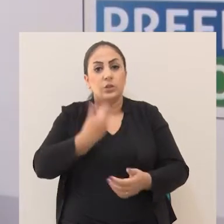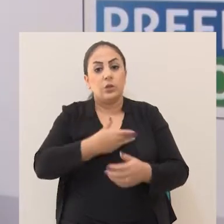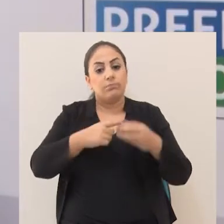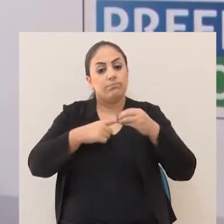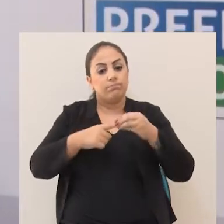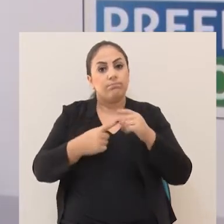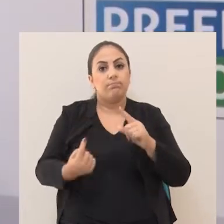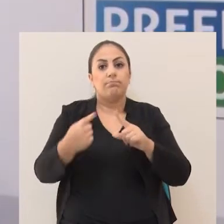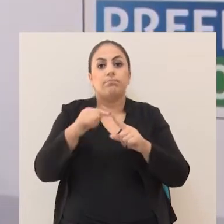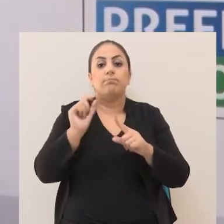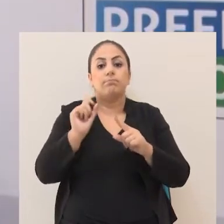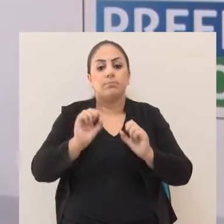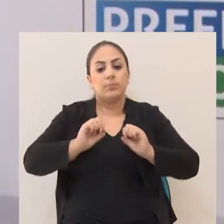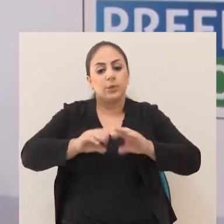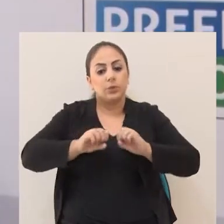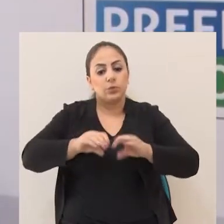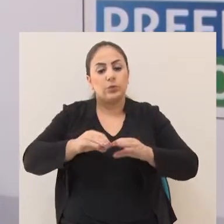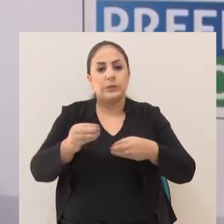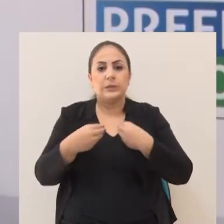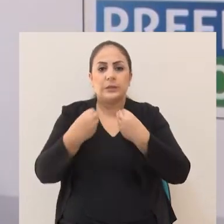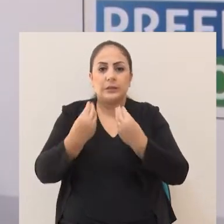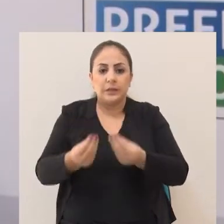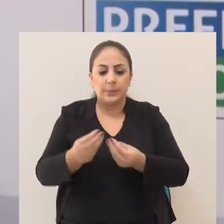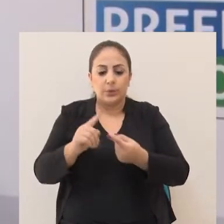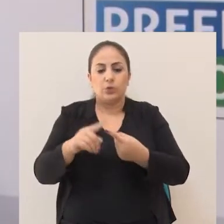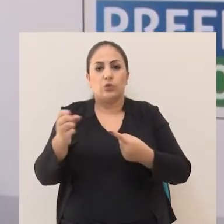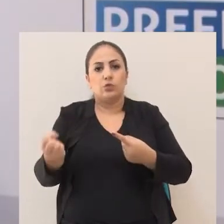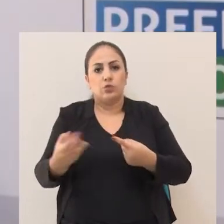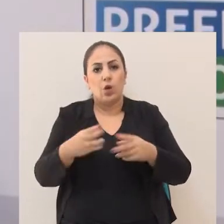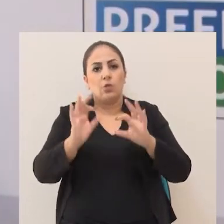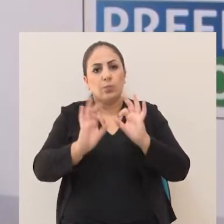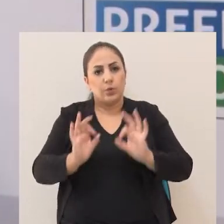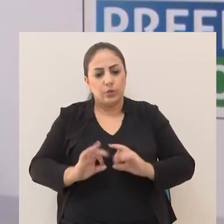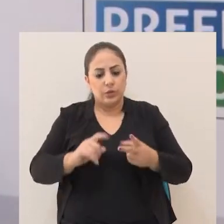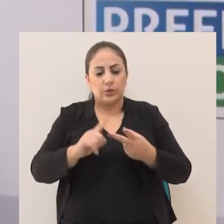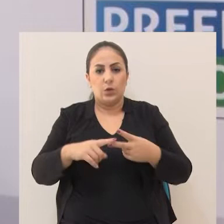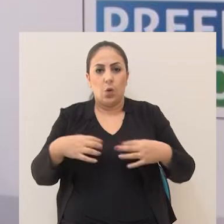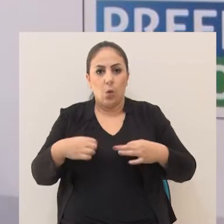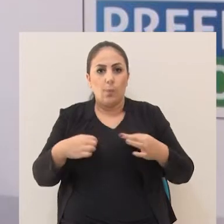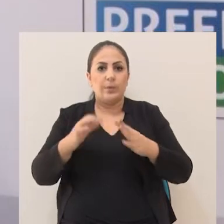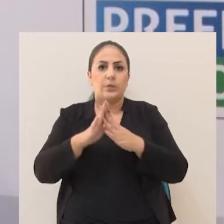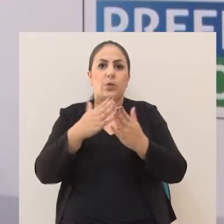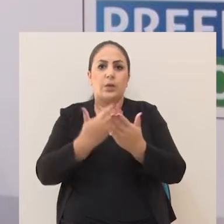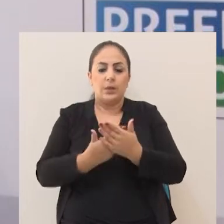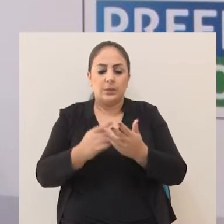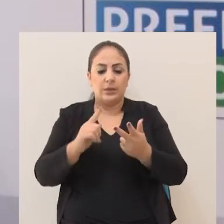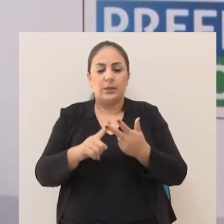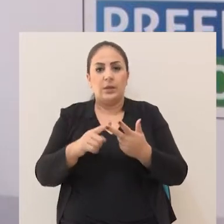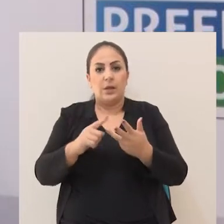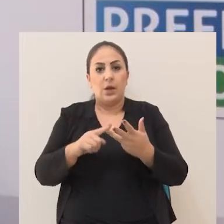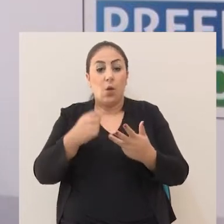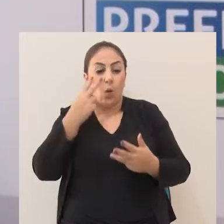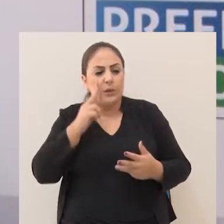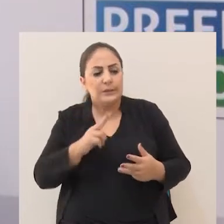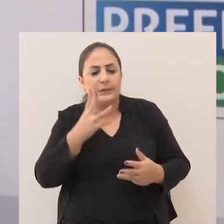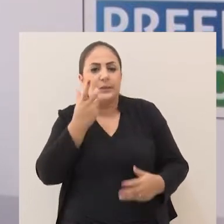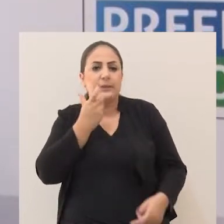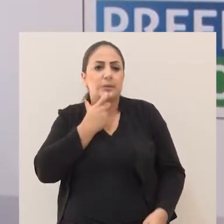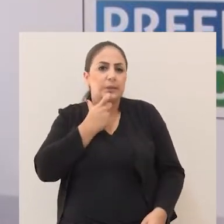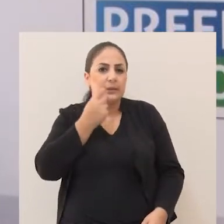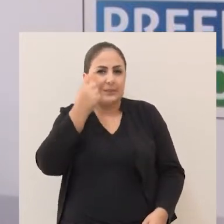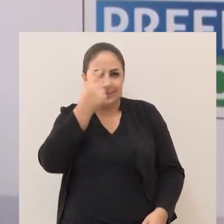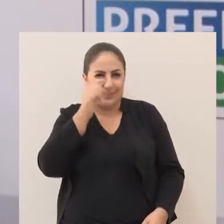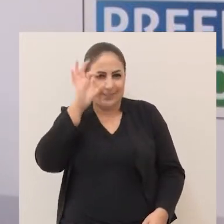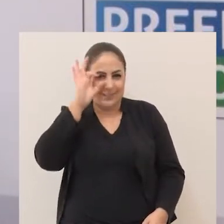priorizamos a educação desde o começo, né? Entregamos novos programas, uniforme escolar, olhar de criança,